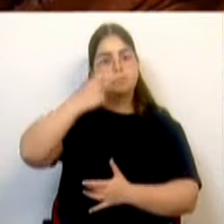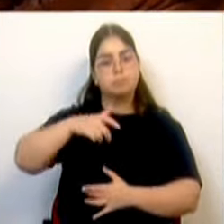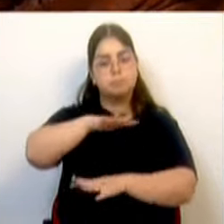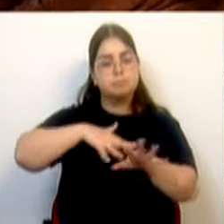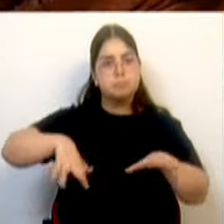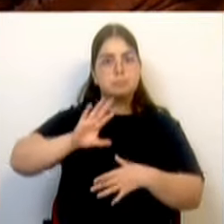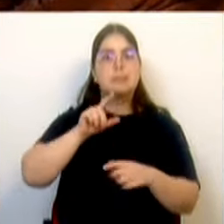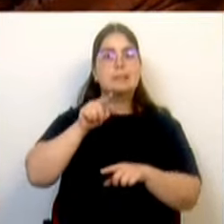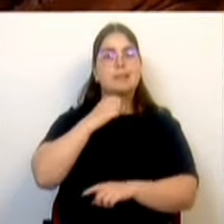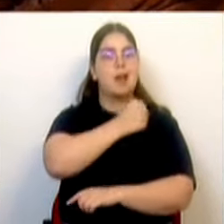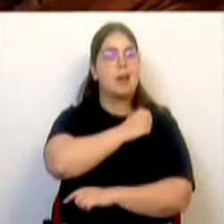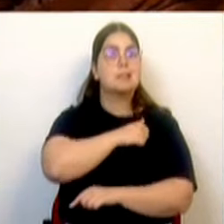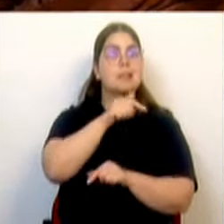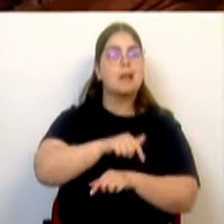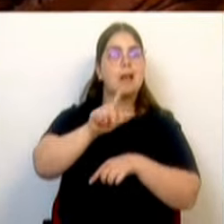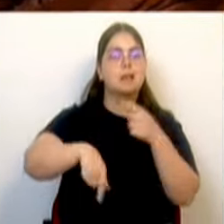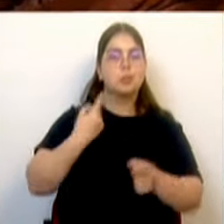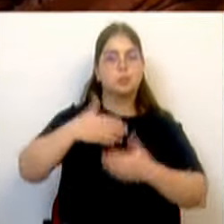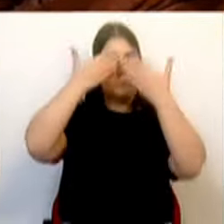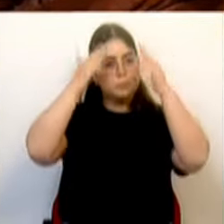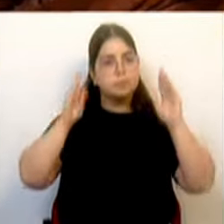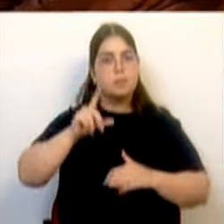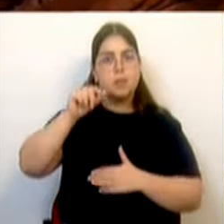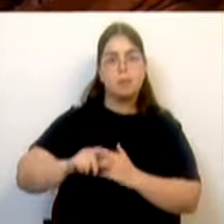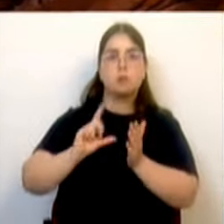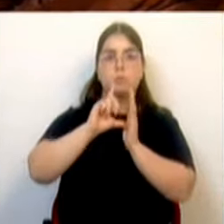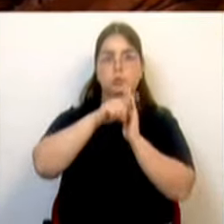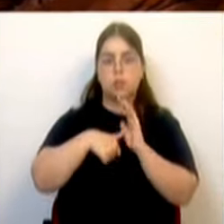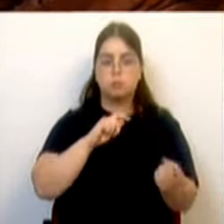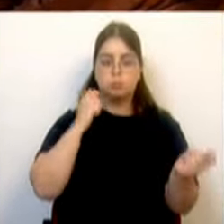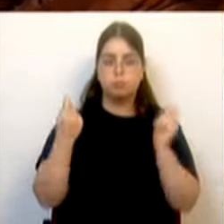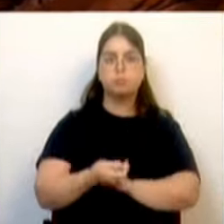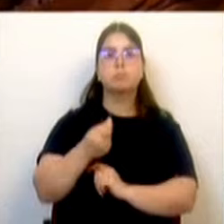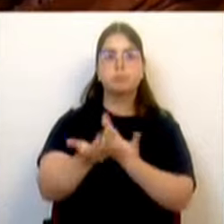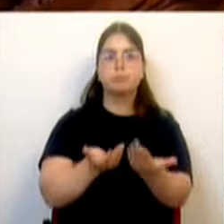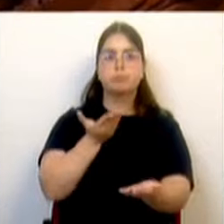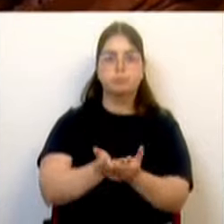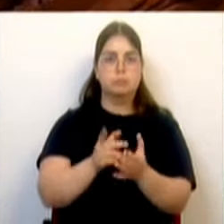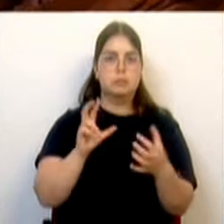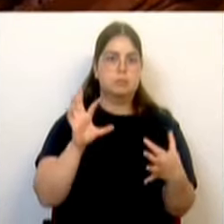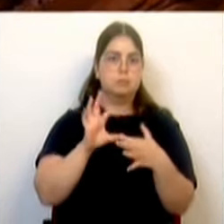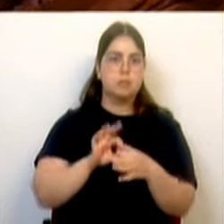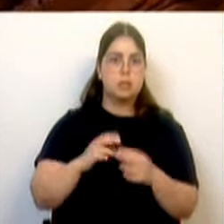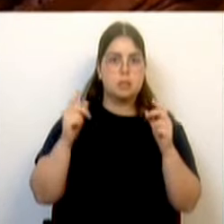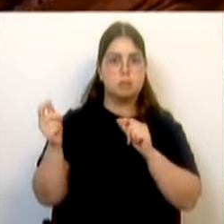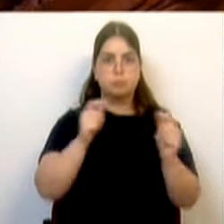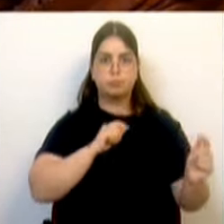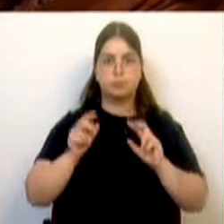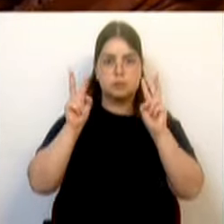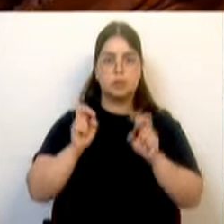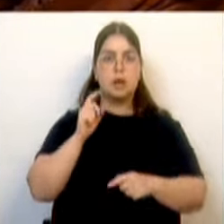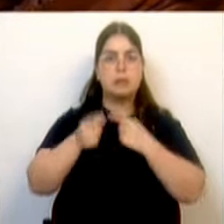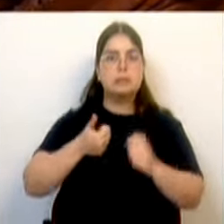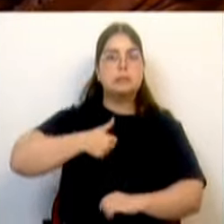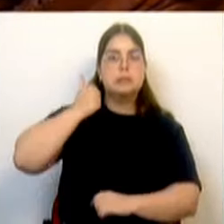Democracia, assim como os projetos de resolução que deram entrada para a discussão do tema tão relevante como a construção de um novo